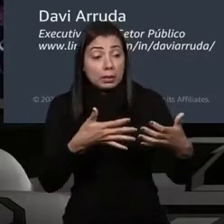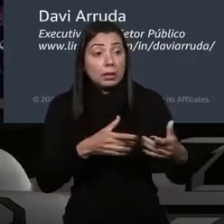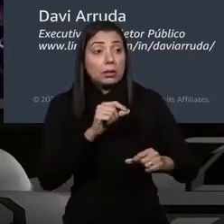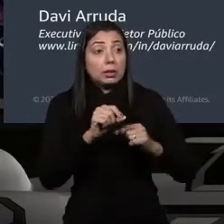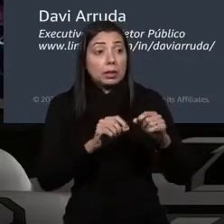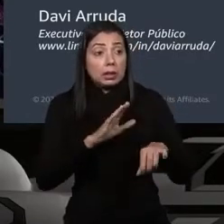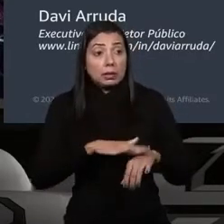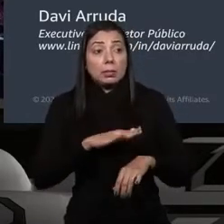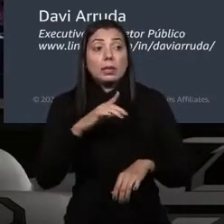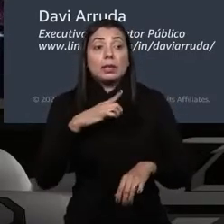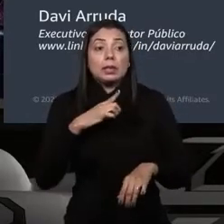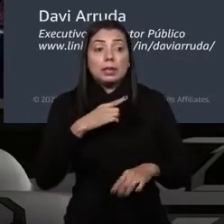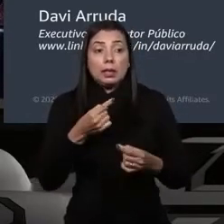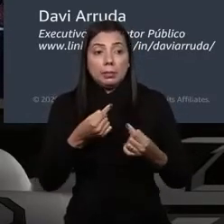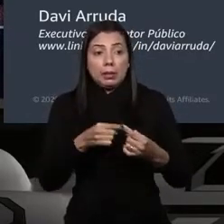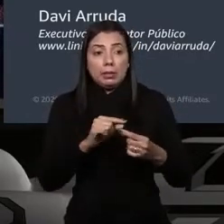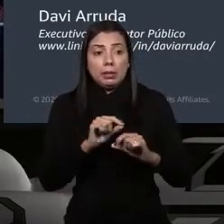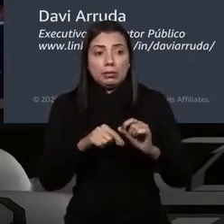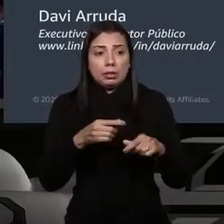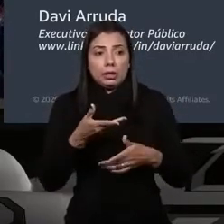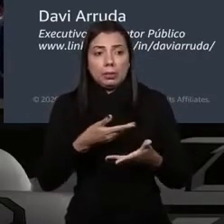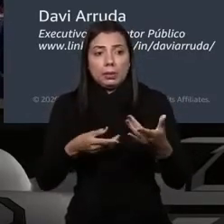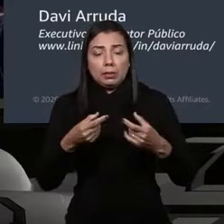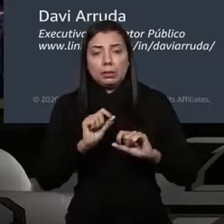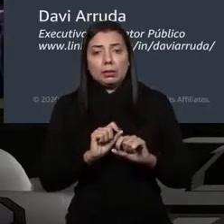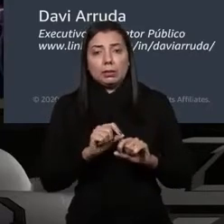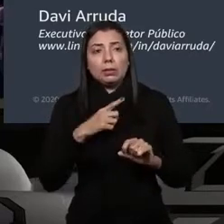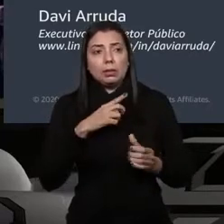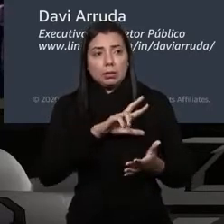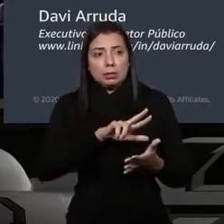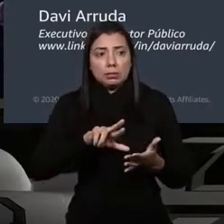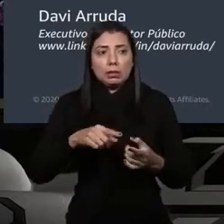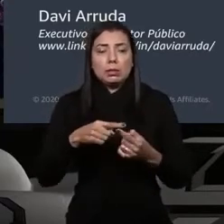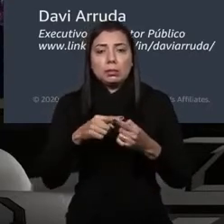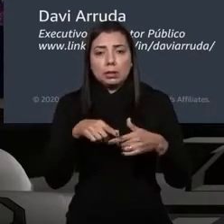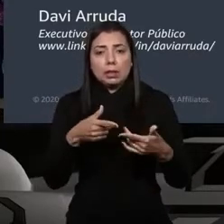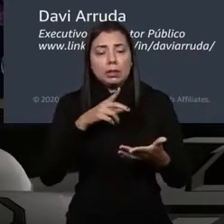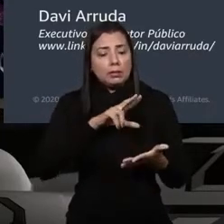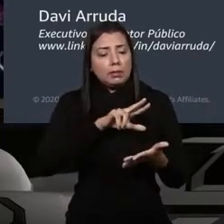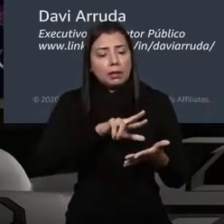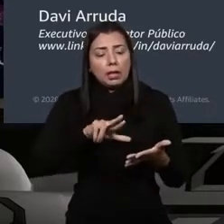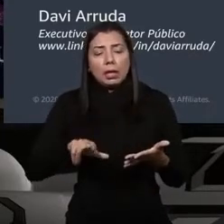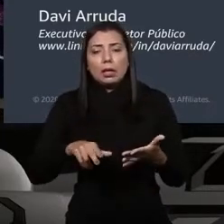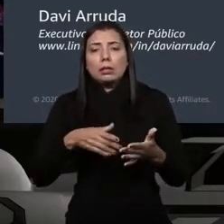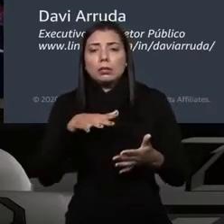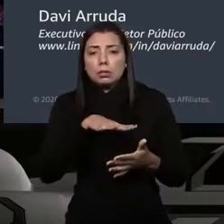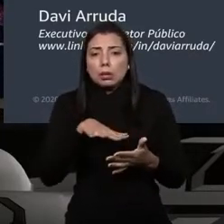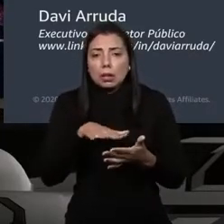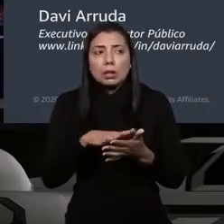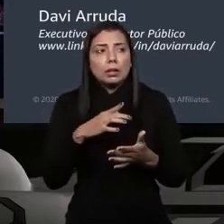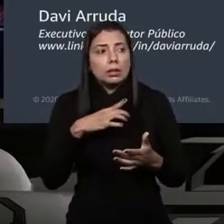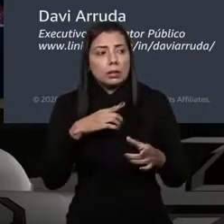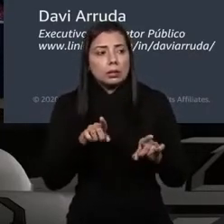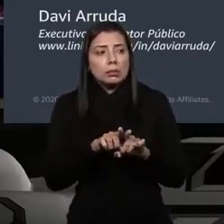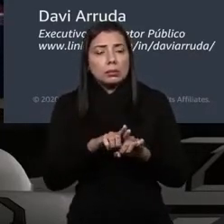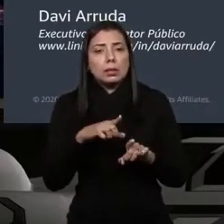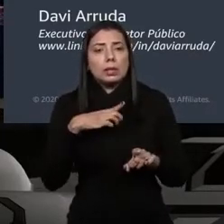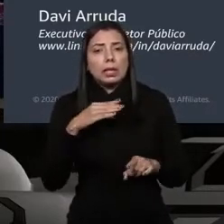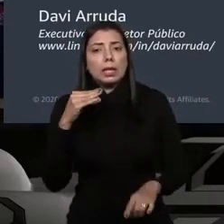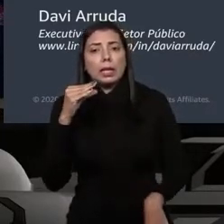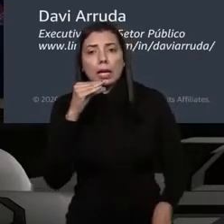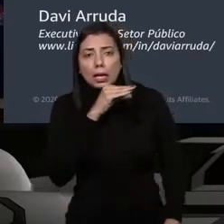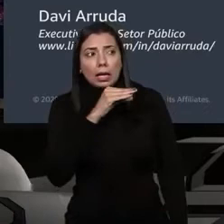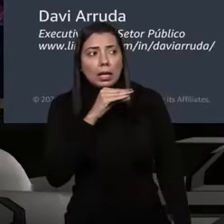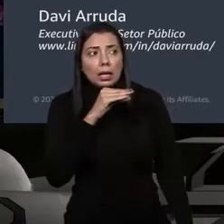mais que haja os desafios, a gente também tem vários fatores que também aceleram